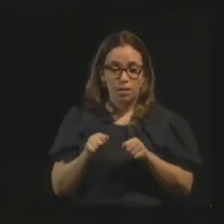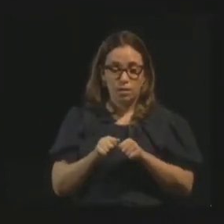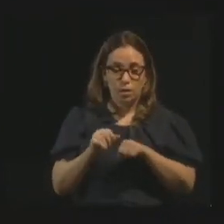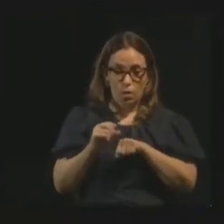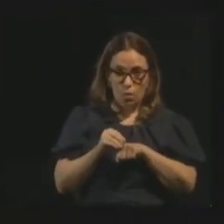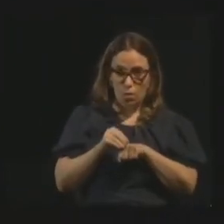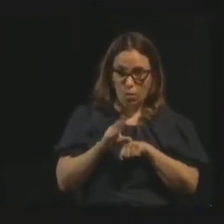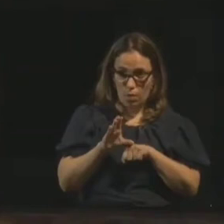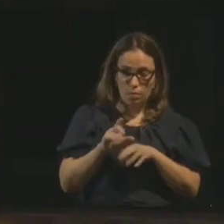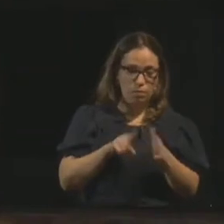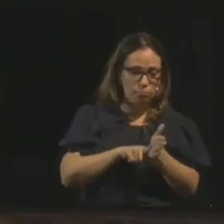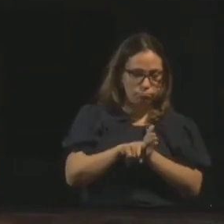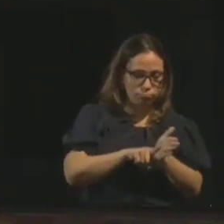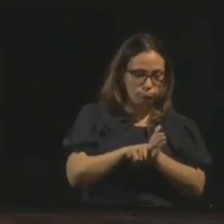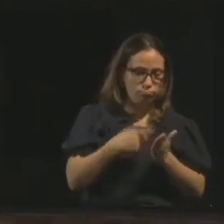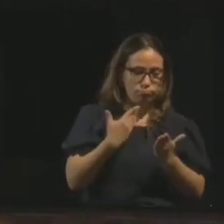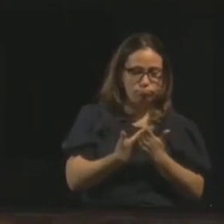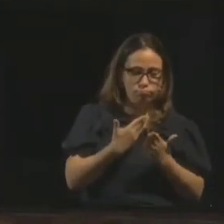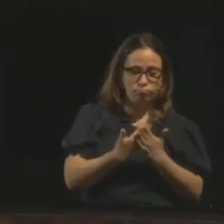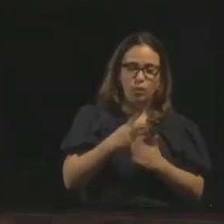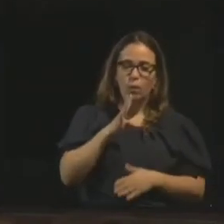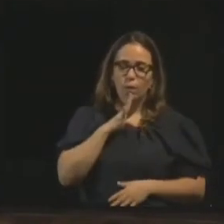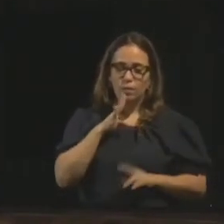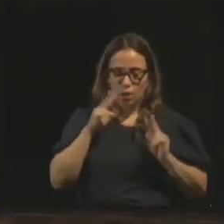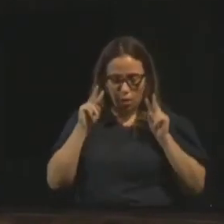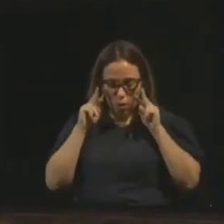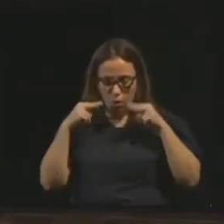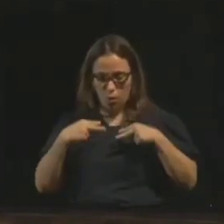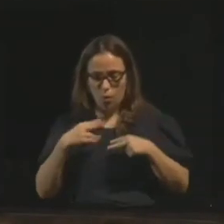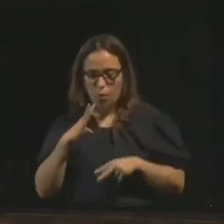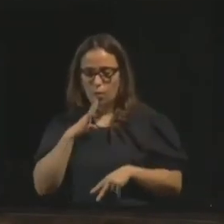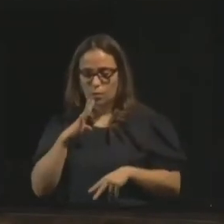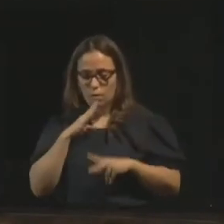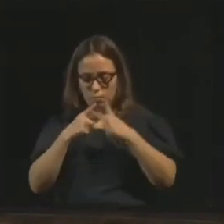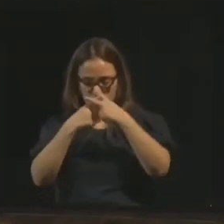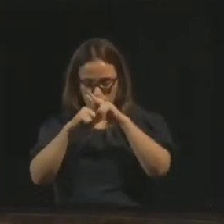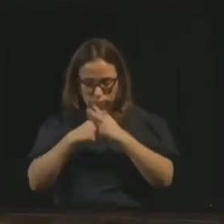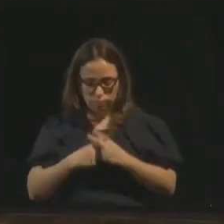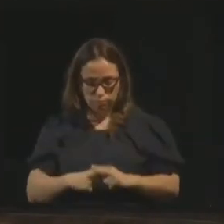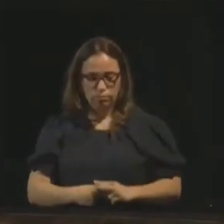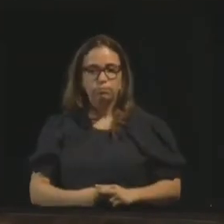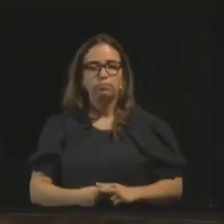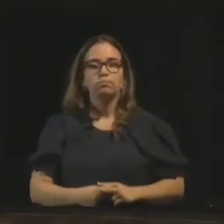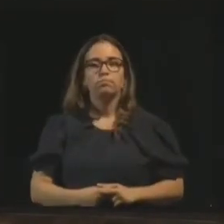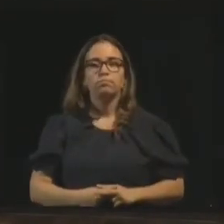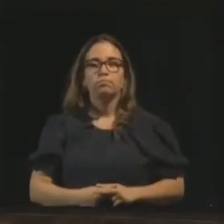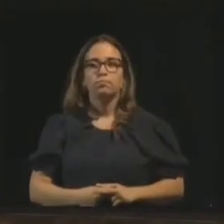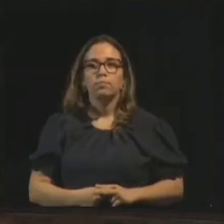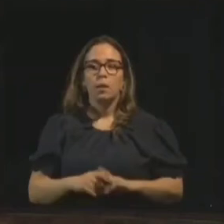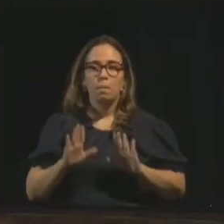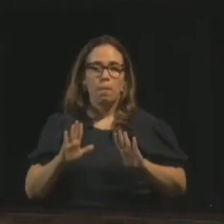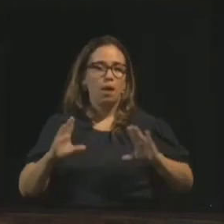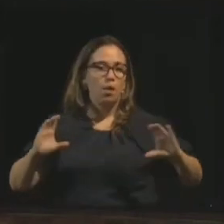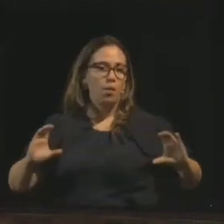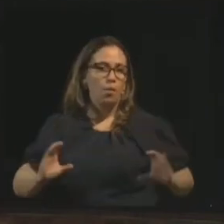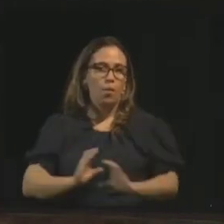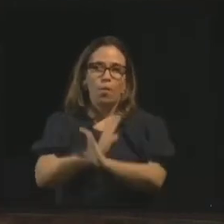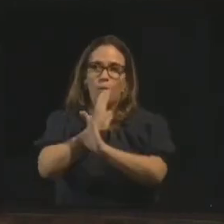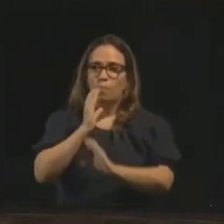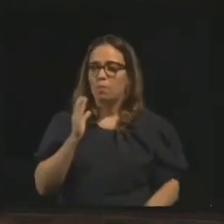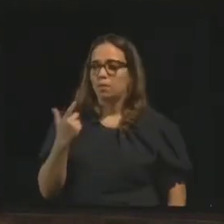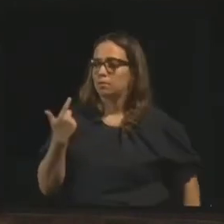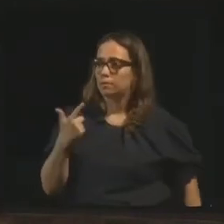gente pode fazer alguma coisa, conhecer um pouquinho de nós mesmos, mas nós não viremos fazer um autoconhecimento pleno de todos os nossos